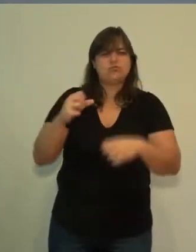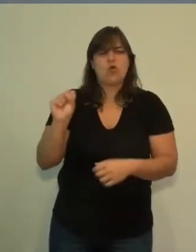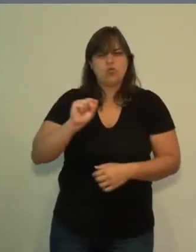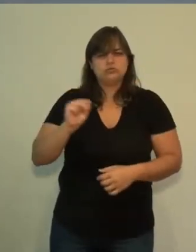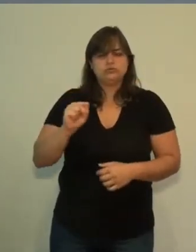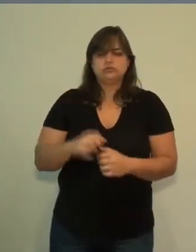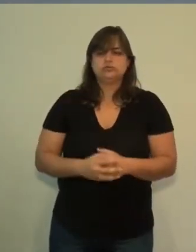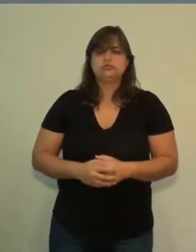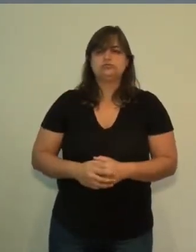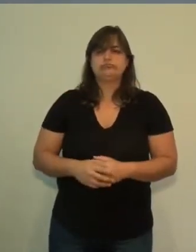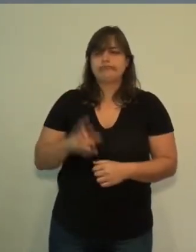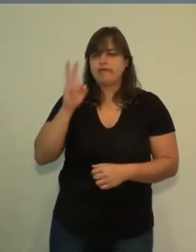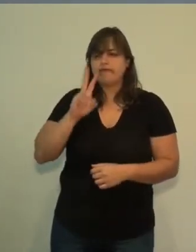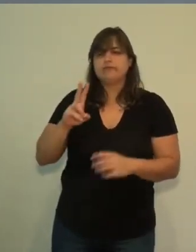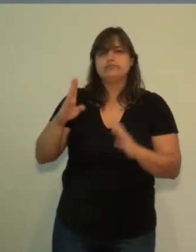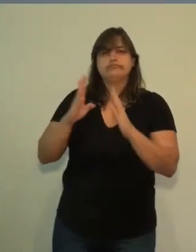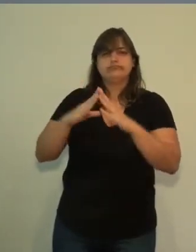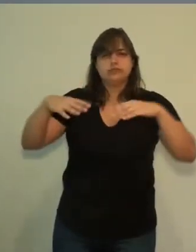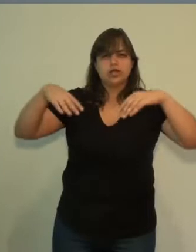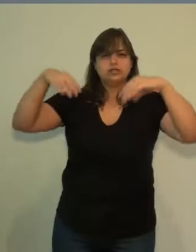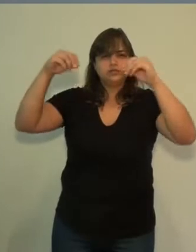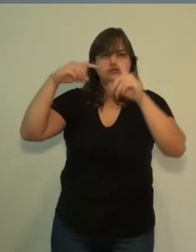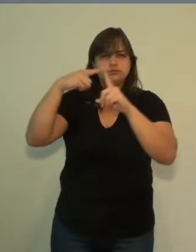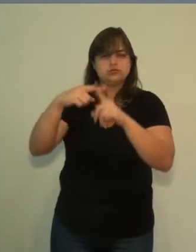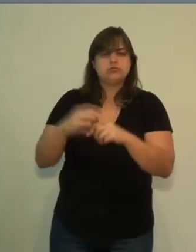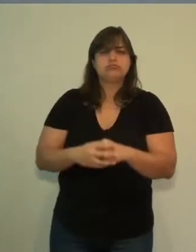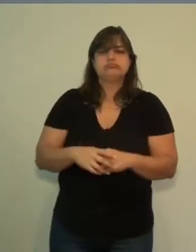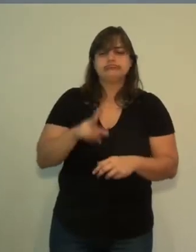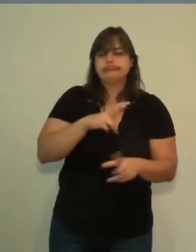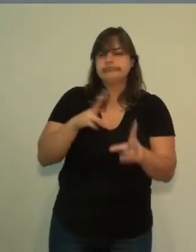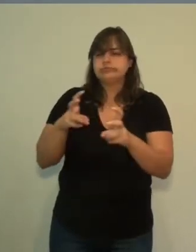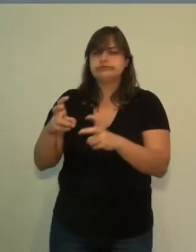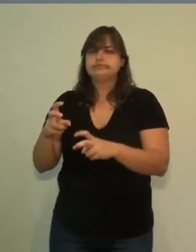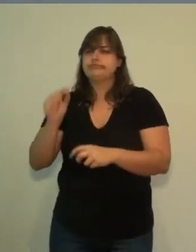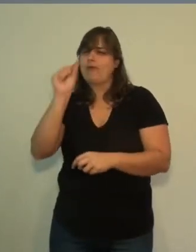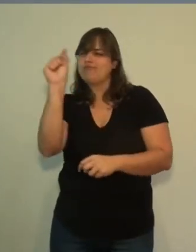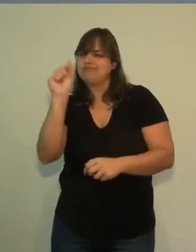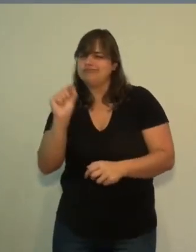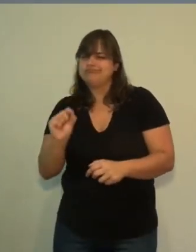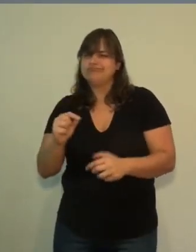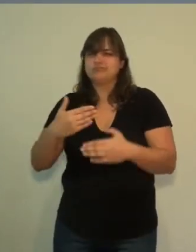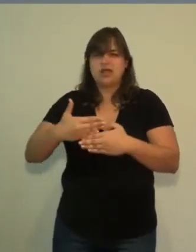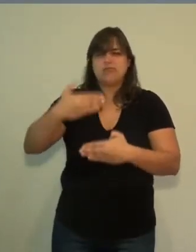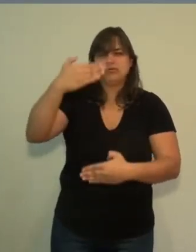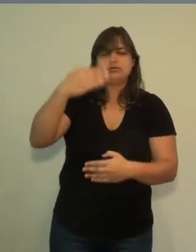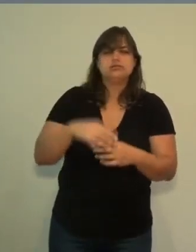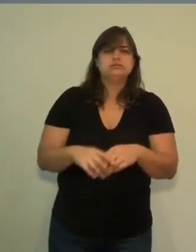88, foi constatado aqui na Catedral o surgimento de algumas rachaduras nas paredes e